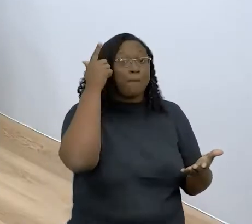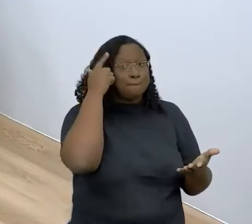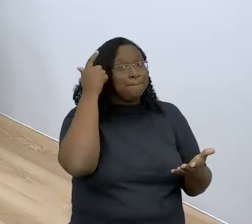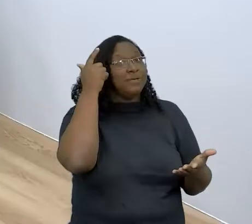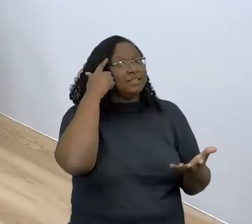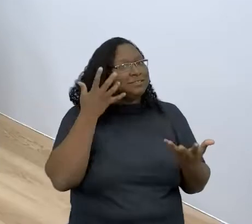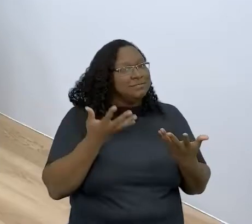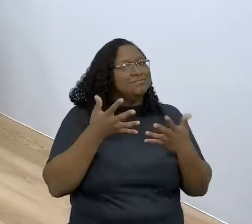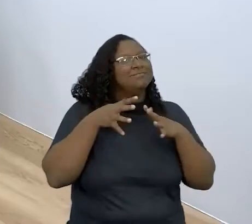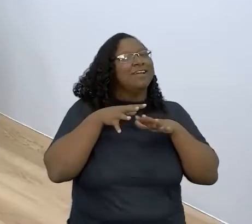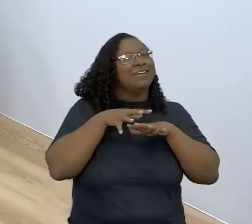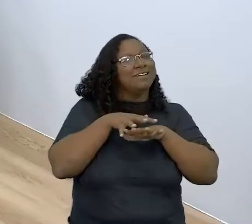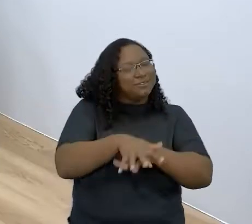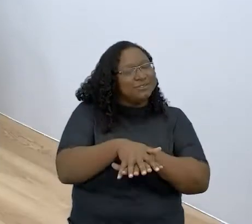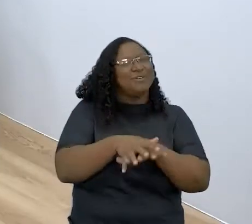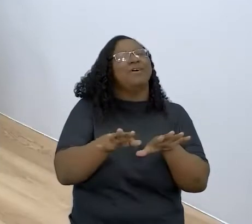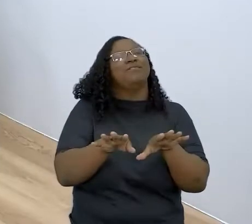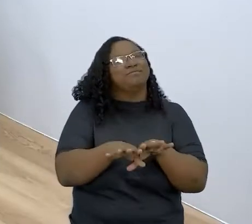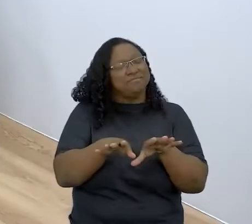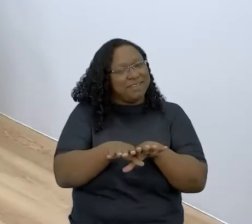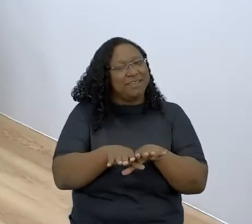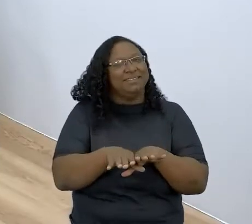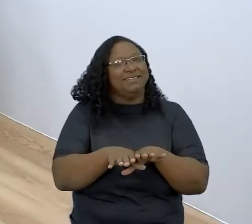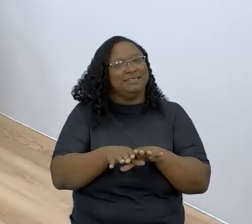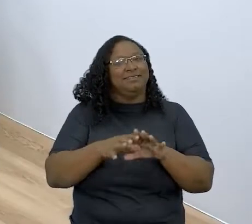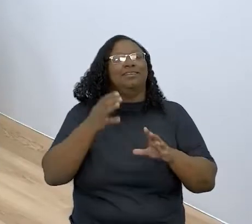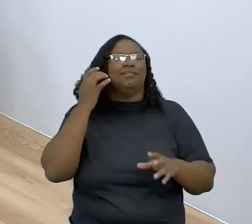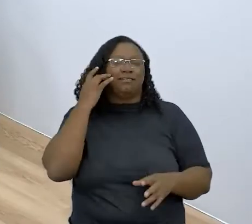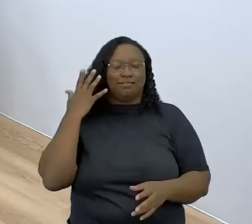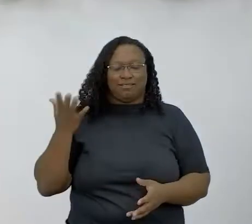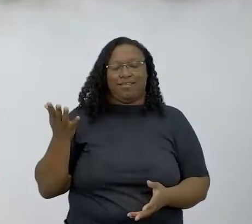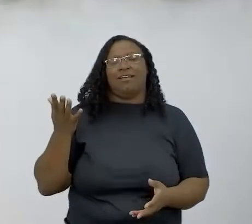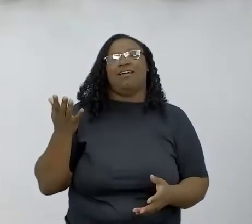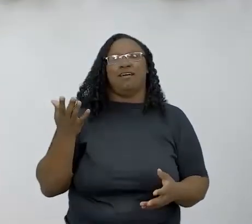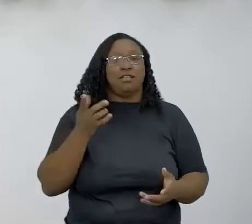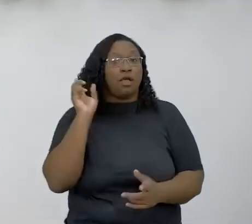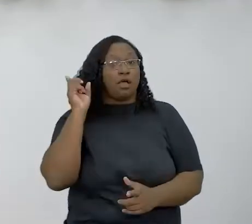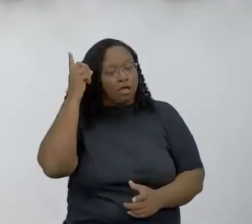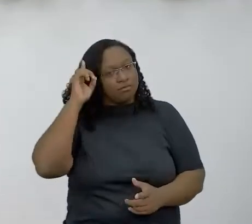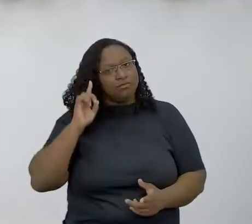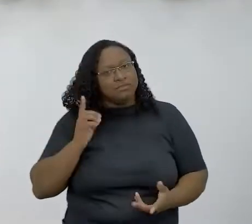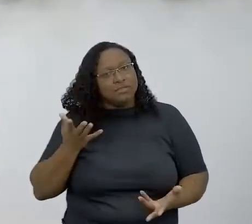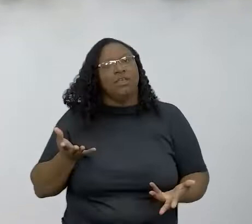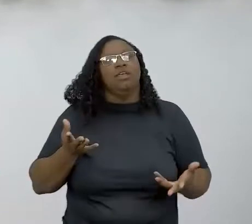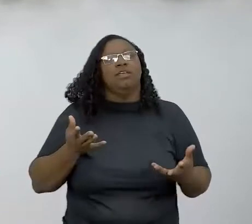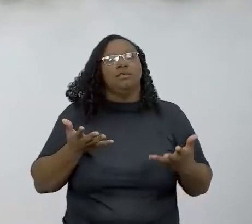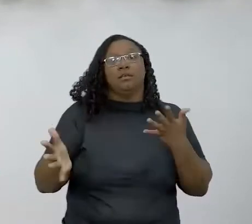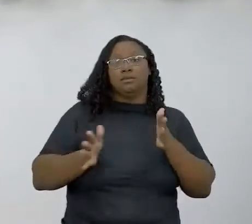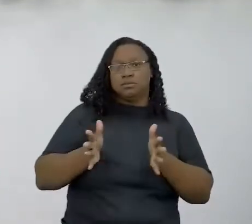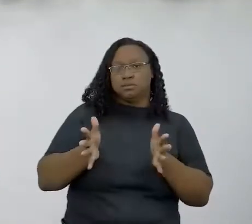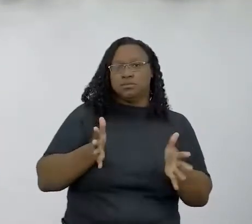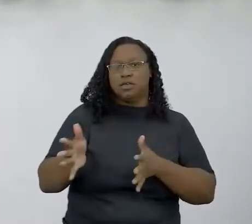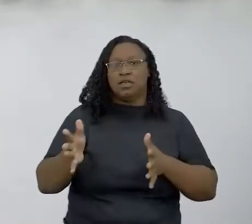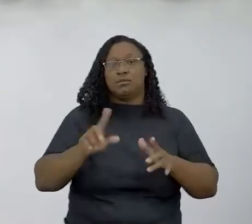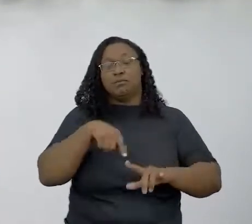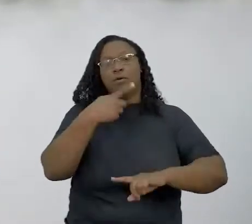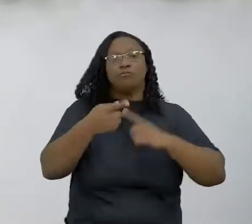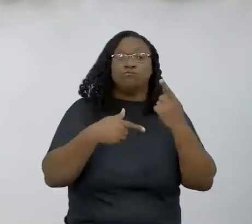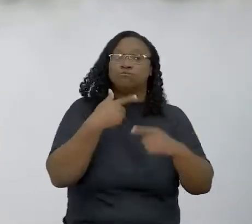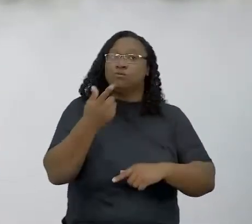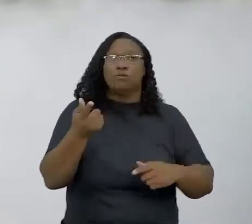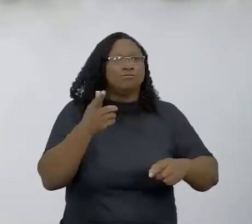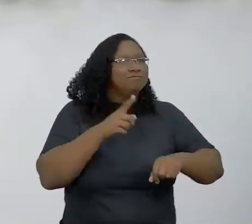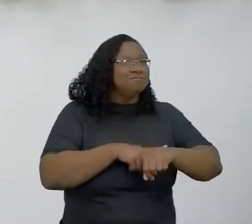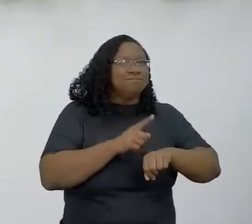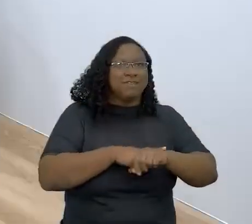inclusão, claro, né? Nessa questão da pessoa com deficiência, na acessibilidade. Mas já é um outro empreendedorismo. É um outro